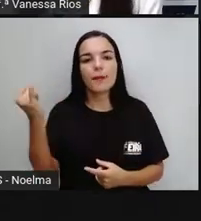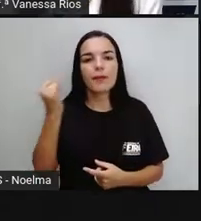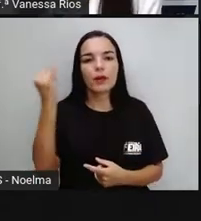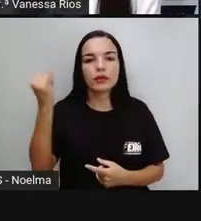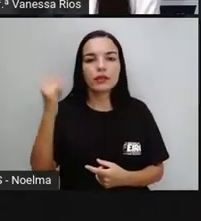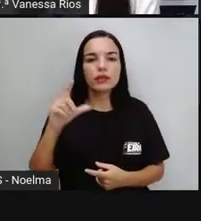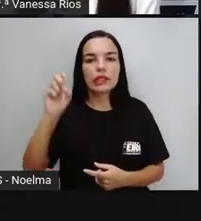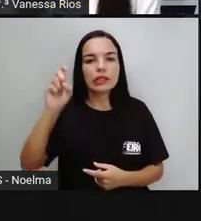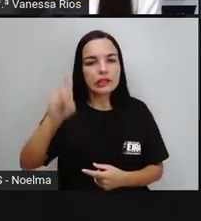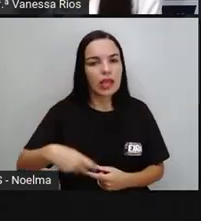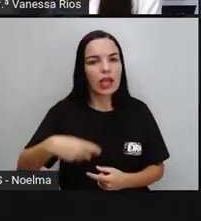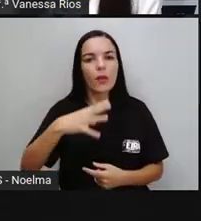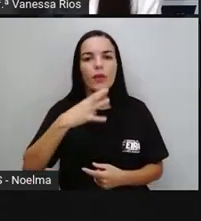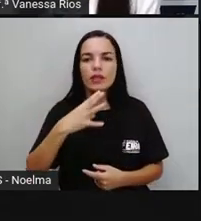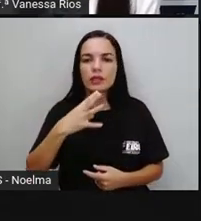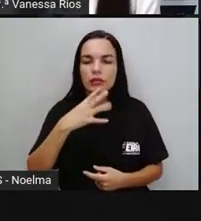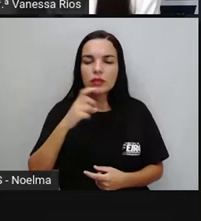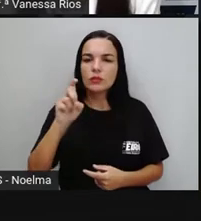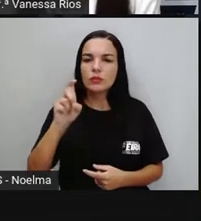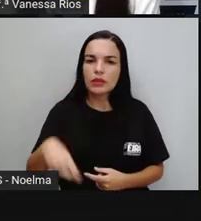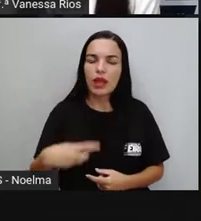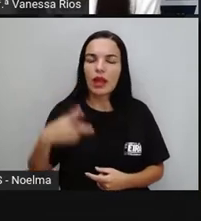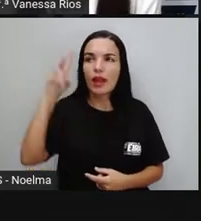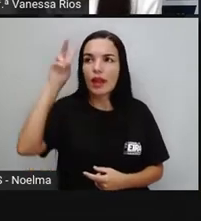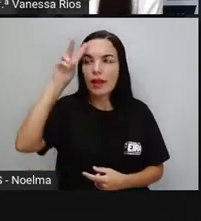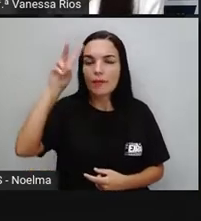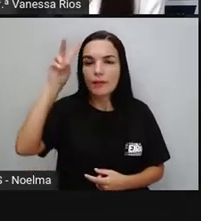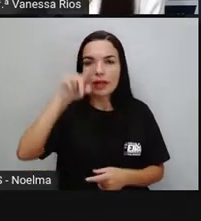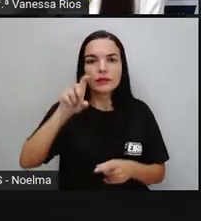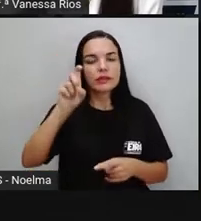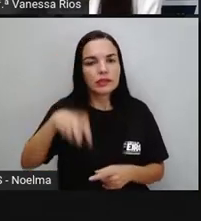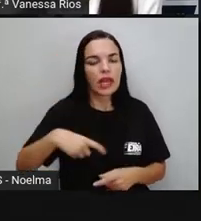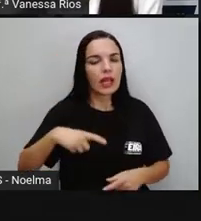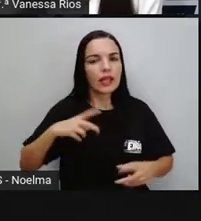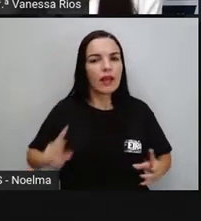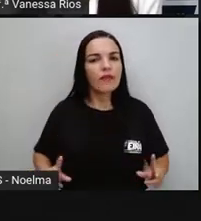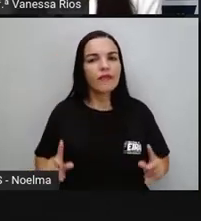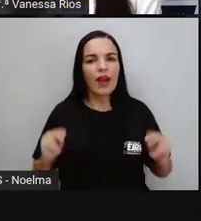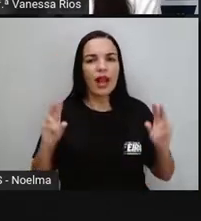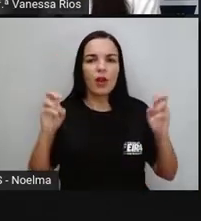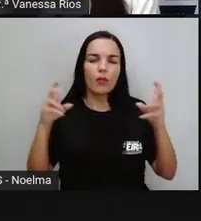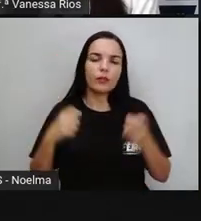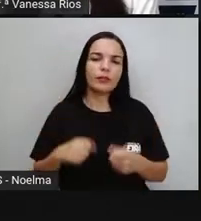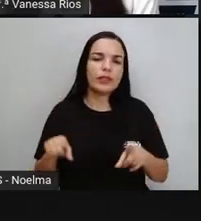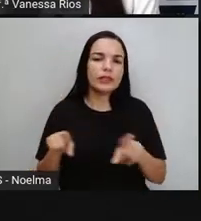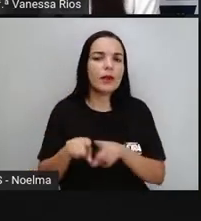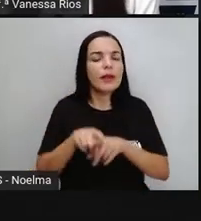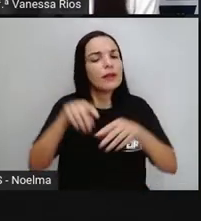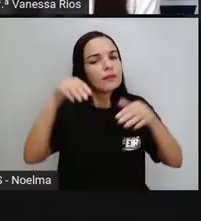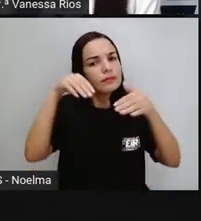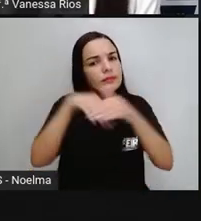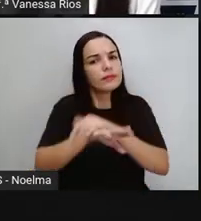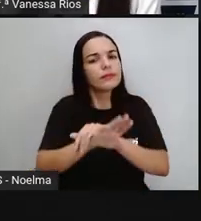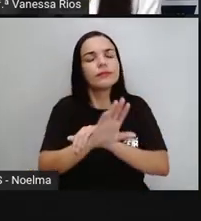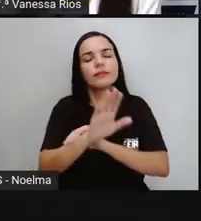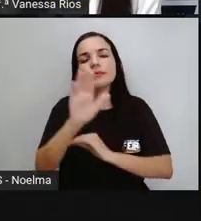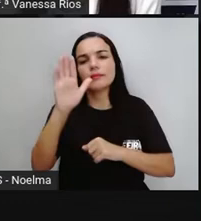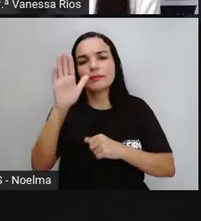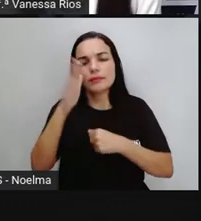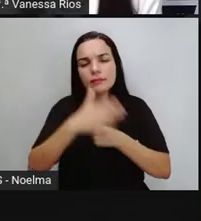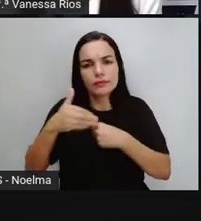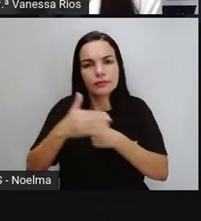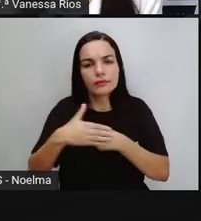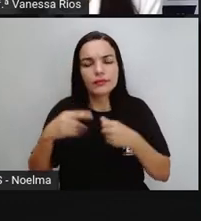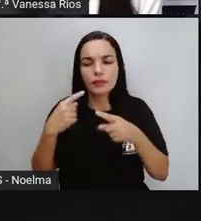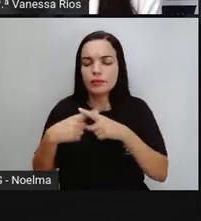conhecidos, serem lembrados, serem valorizados, né? E conservados para que explique,